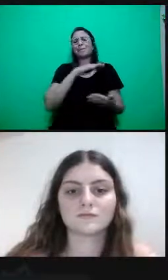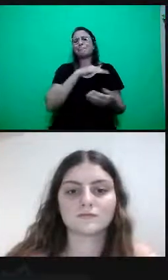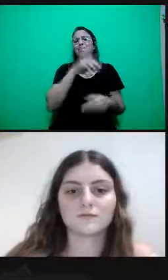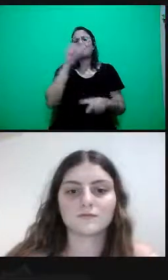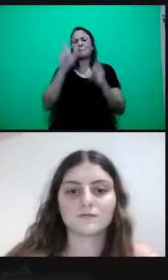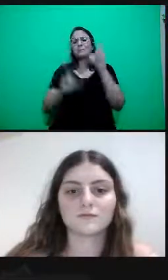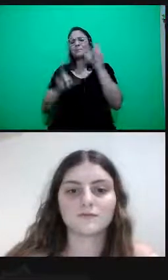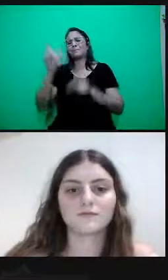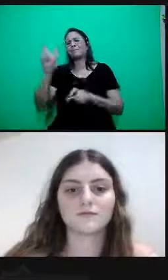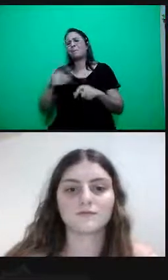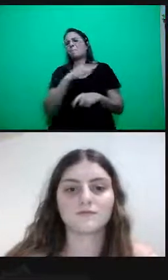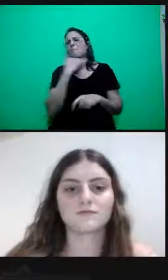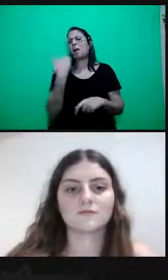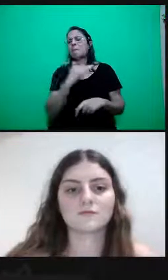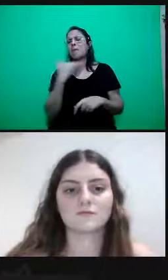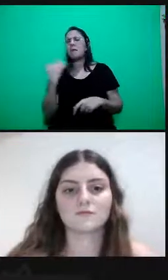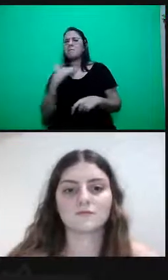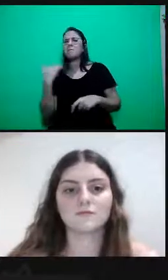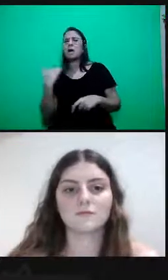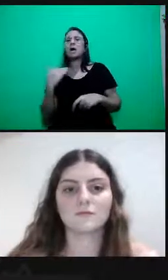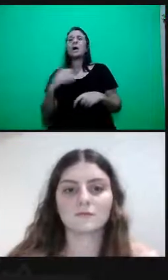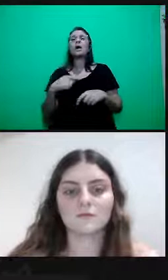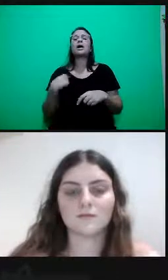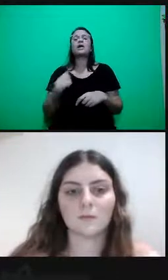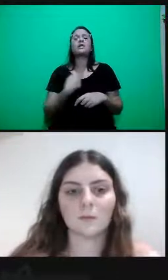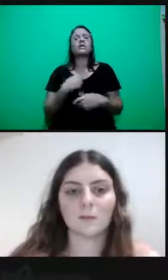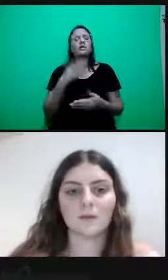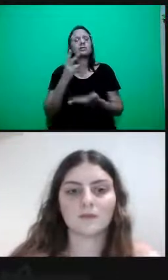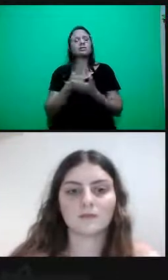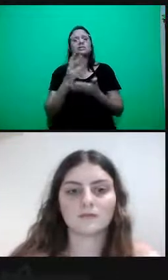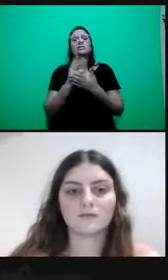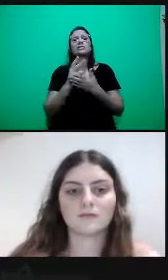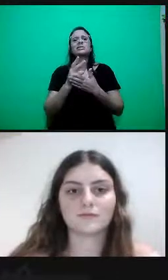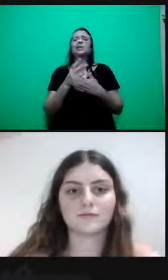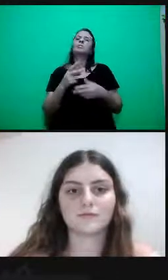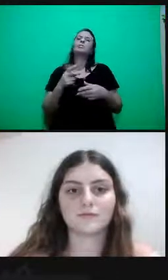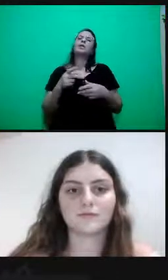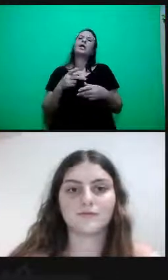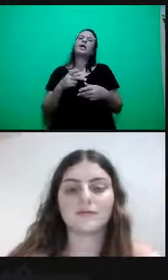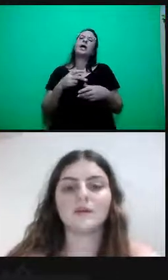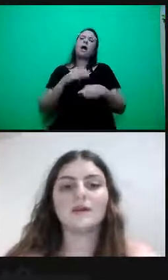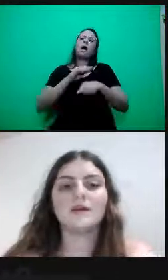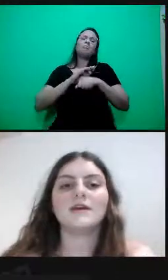nossa solidariedade a todas as famílias e pessoas enlutadas que nos rodeiam.